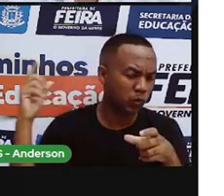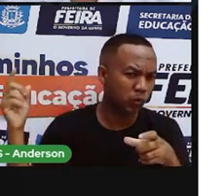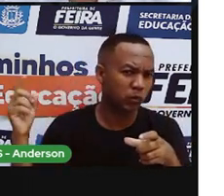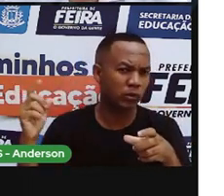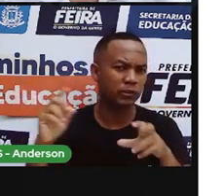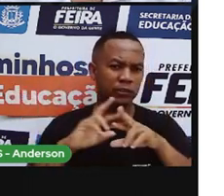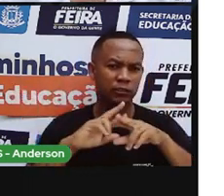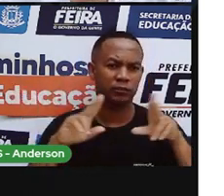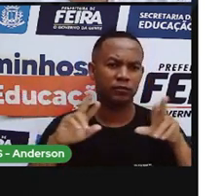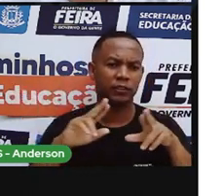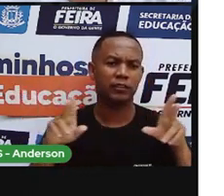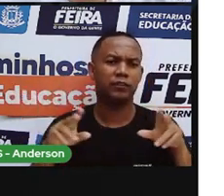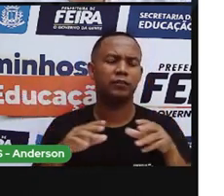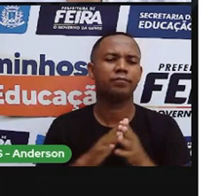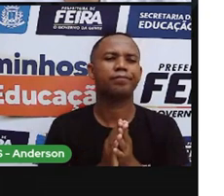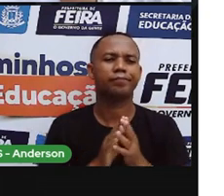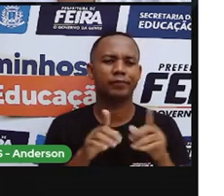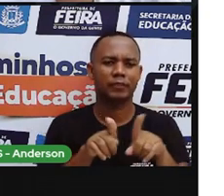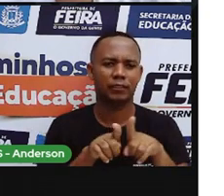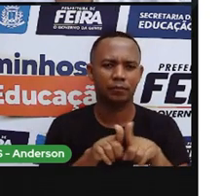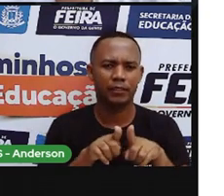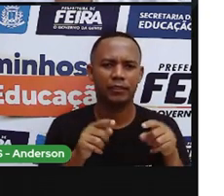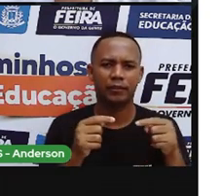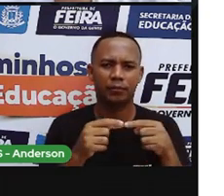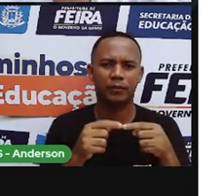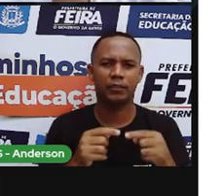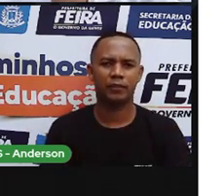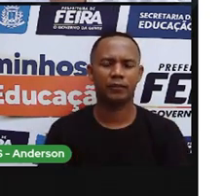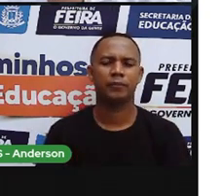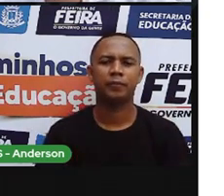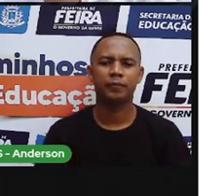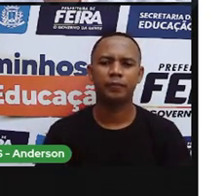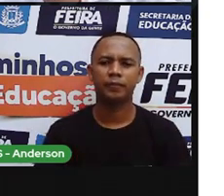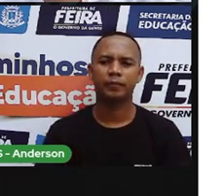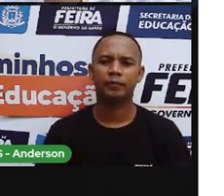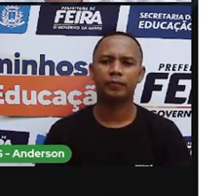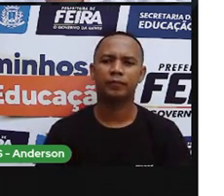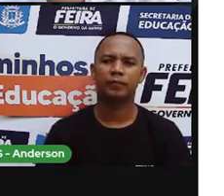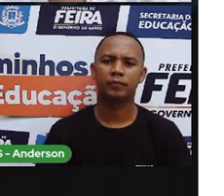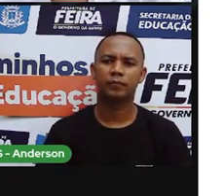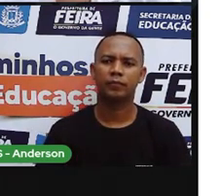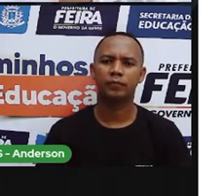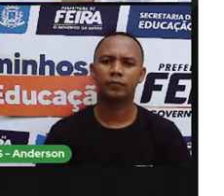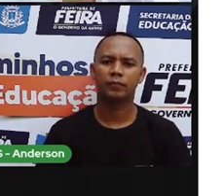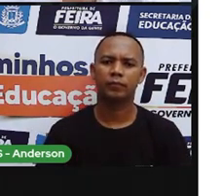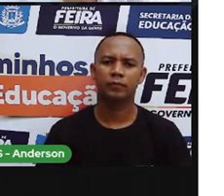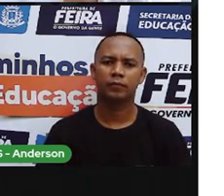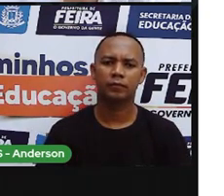está escutando. Poluição sonora. Tá? Então nem sempre a poluição é lixo.